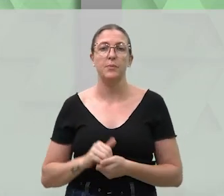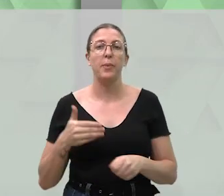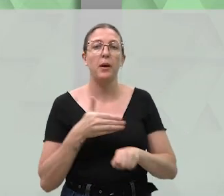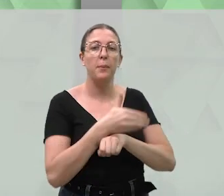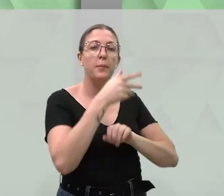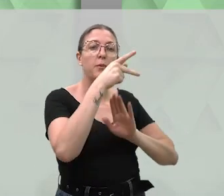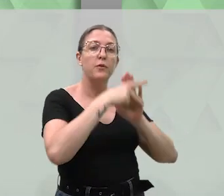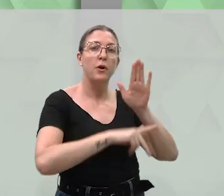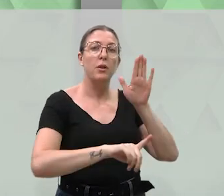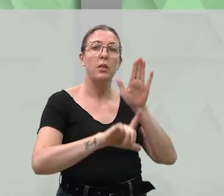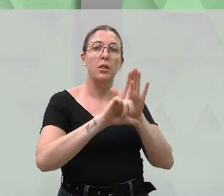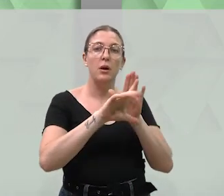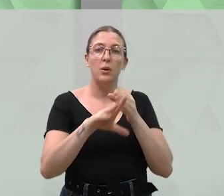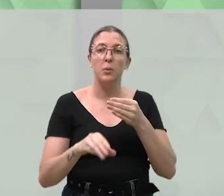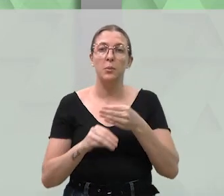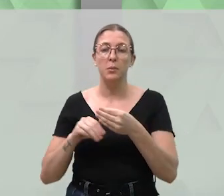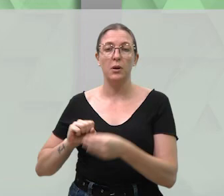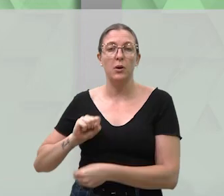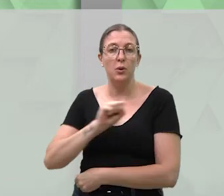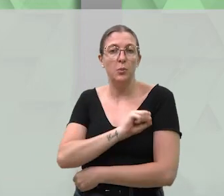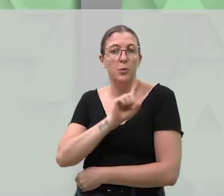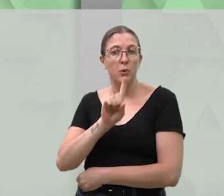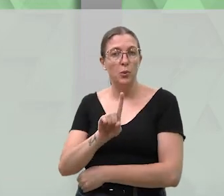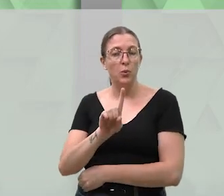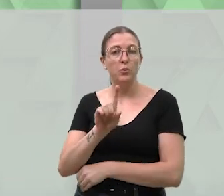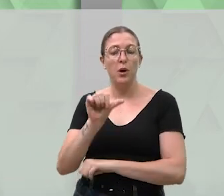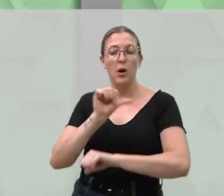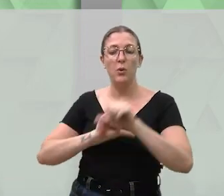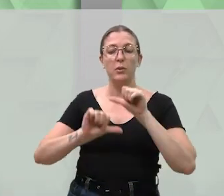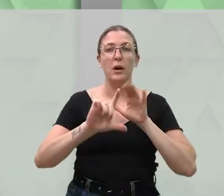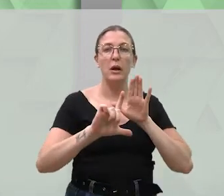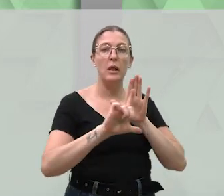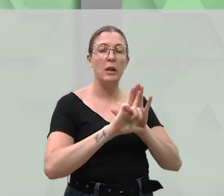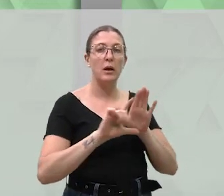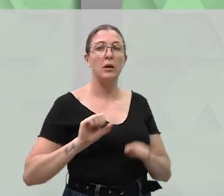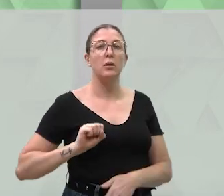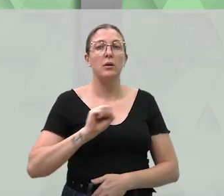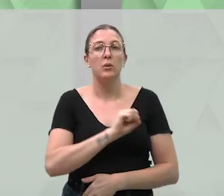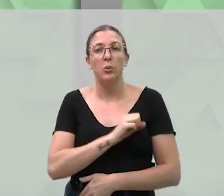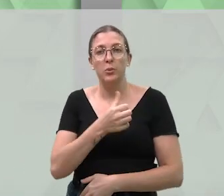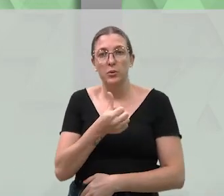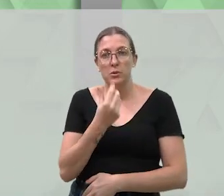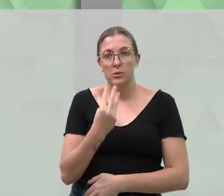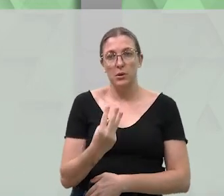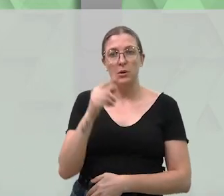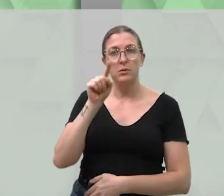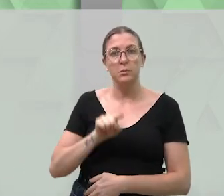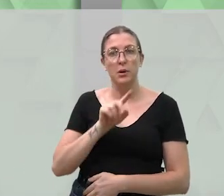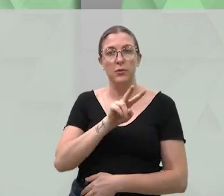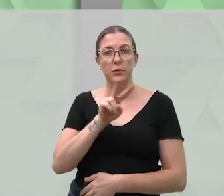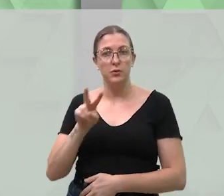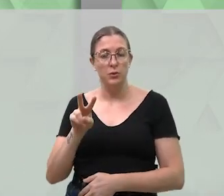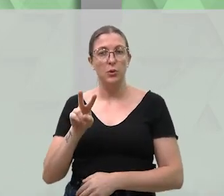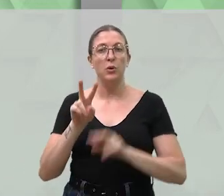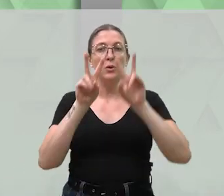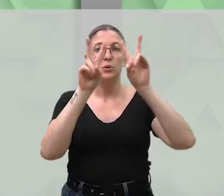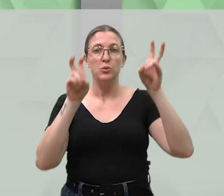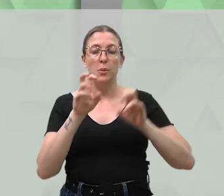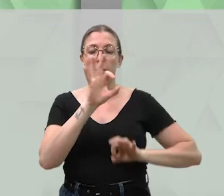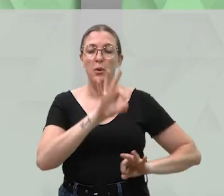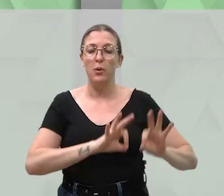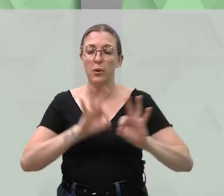Aprovado o Projeto de Lei Complementar nº 1 de 2023, que altera a Lei Complementar nº 63 de 2022,